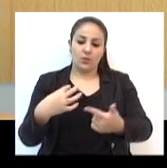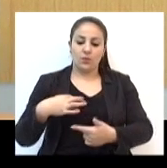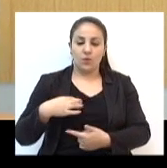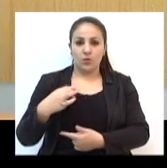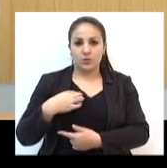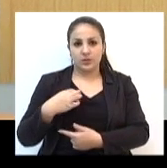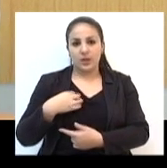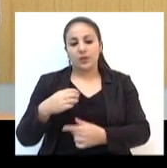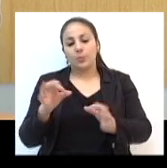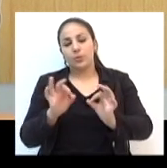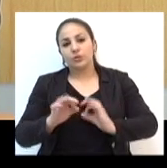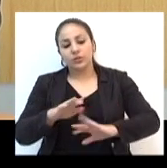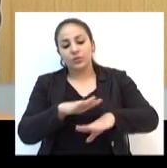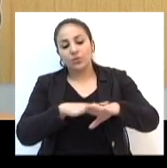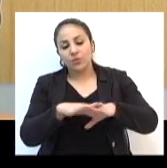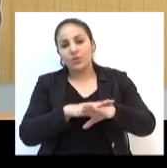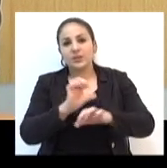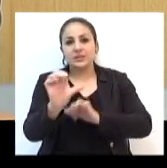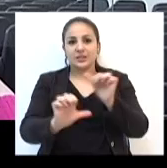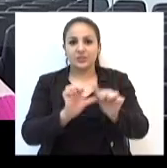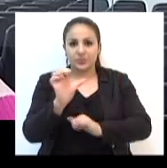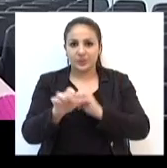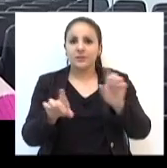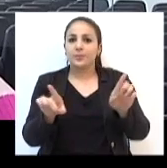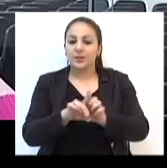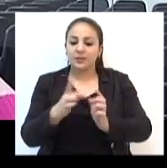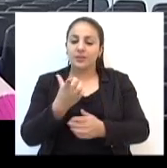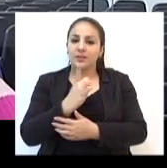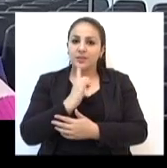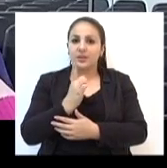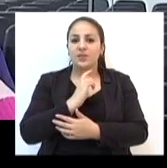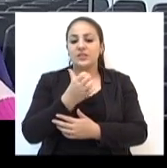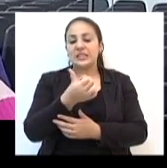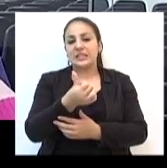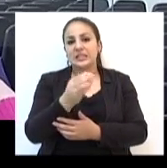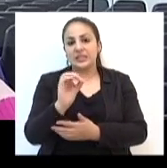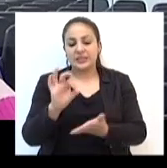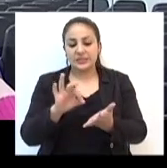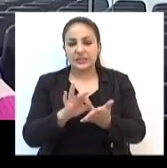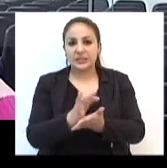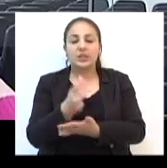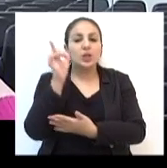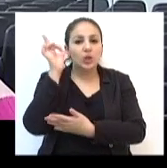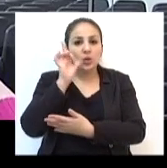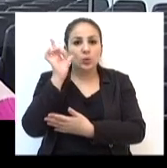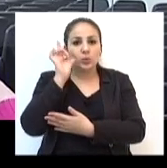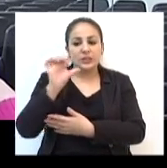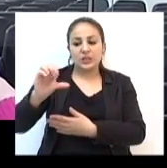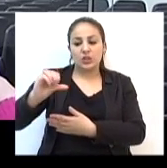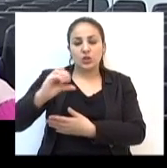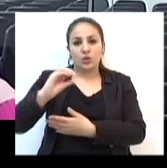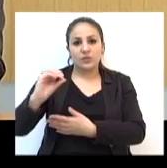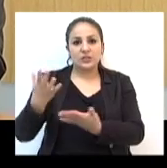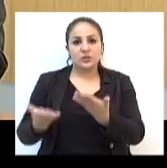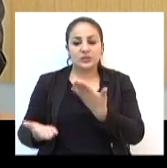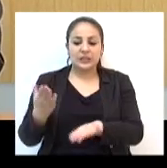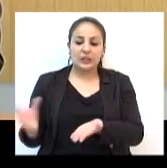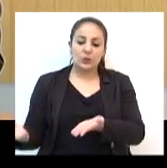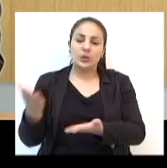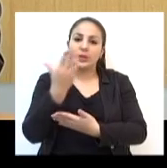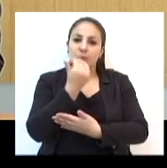projeto Conversas Transformadoras. Teve um total de 600 inscritos, mas nós conseguimos arrecadar 900 quilos de alimento.